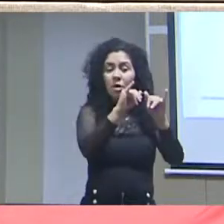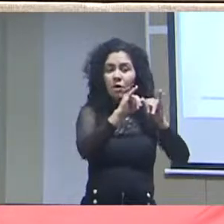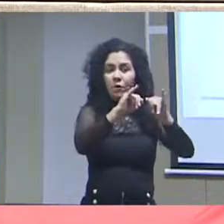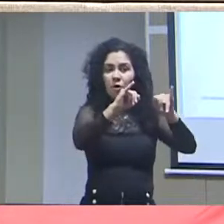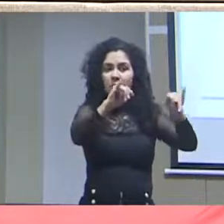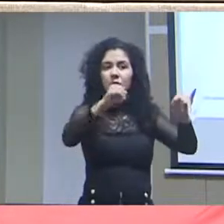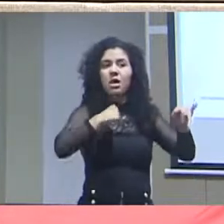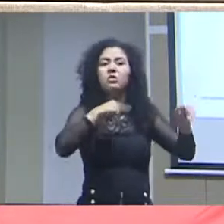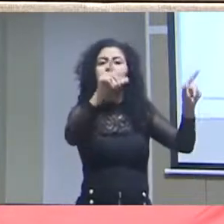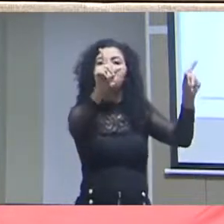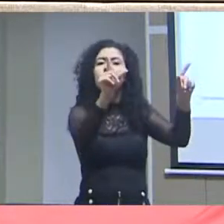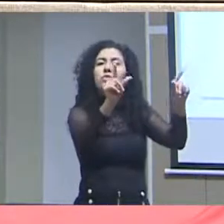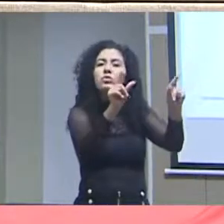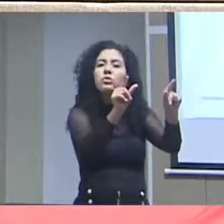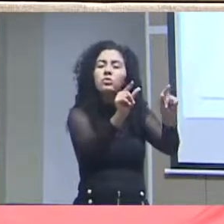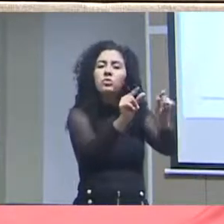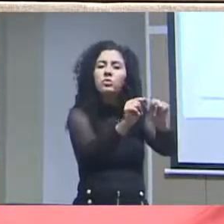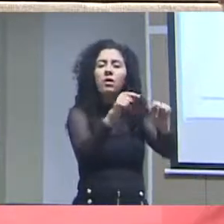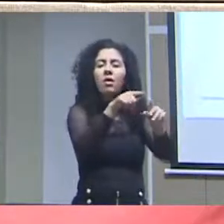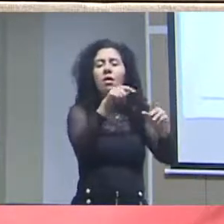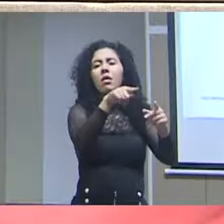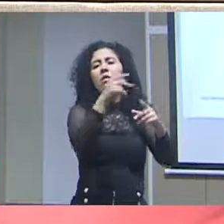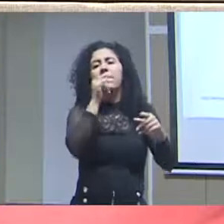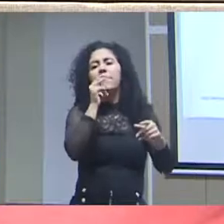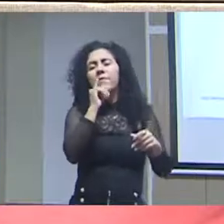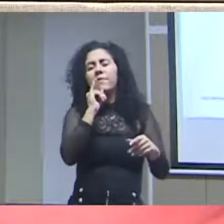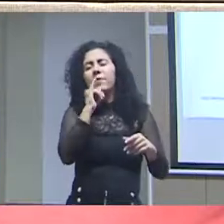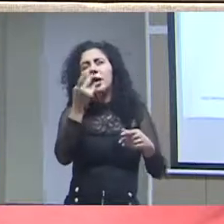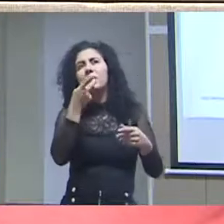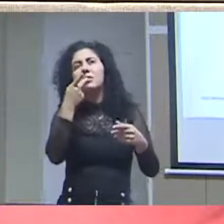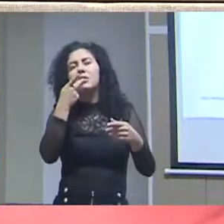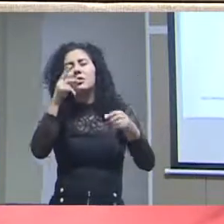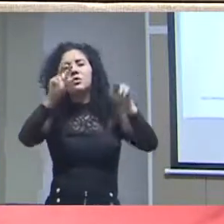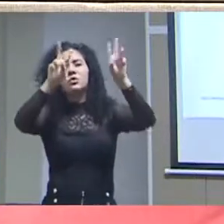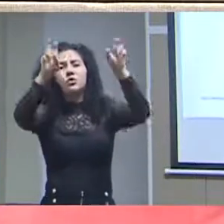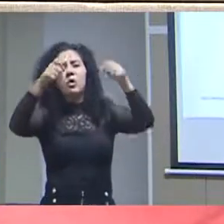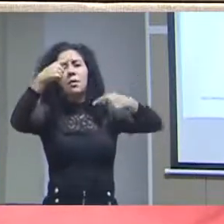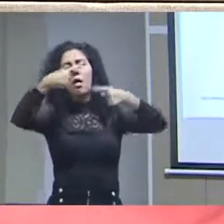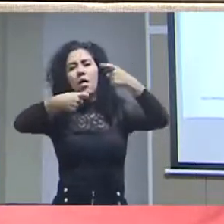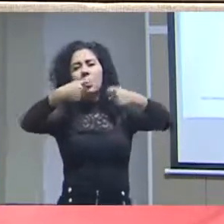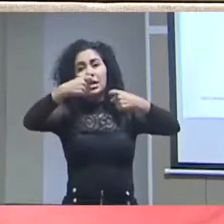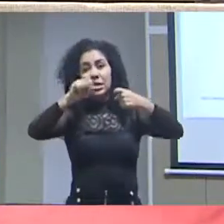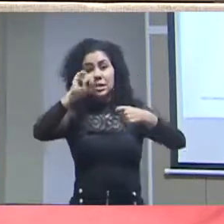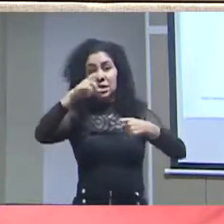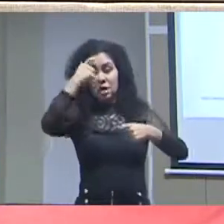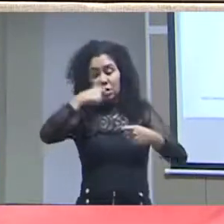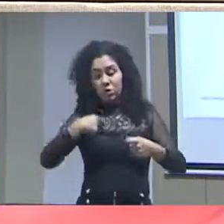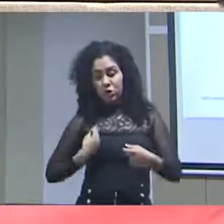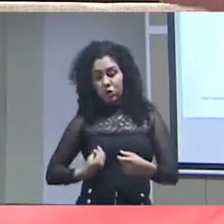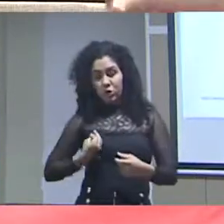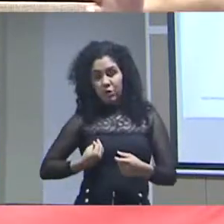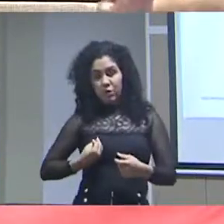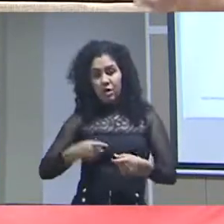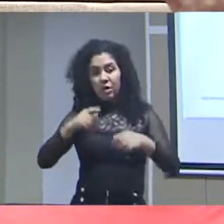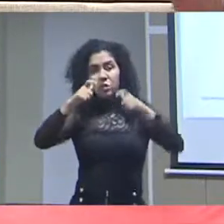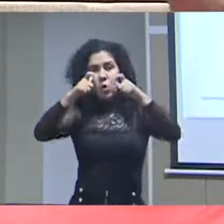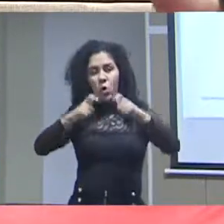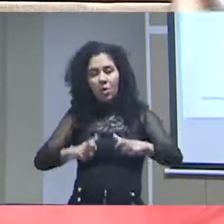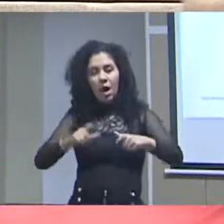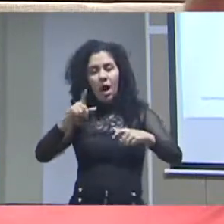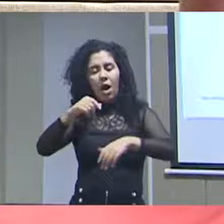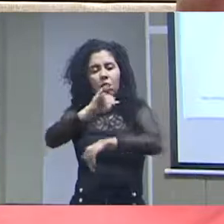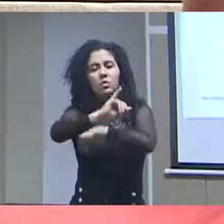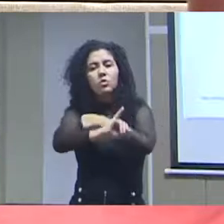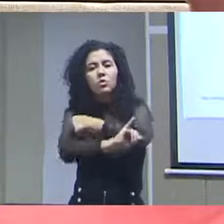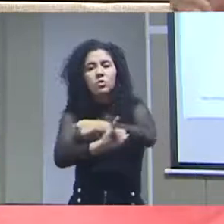possivelmente, eu minimizo essa influência única, por exemplo, aquela discussão da guerra lá, se eu tivesse uma possibilidade de um ambiente, uma infraestrutura aberta onde